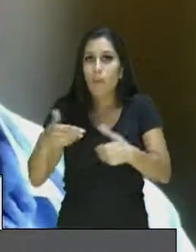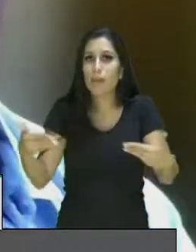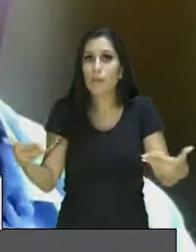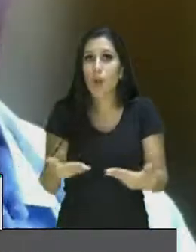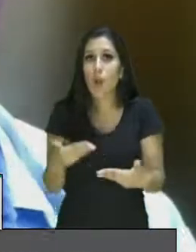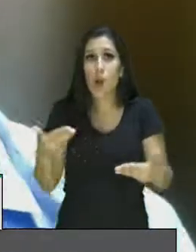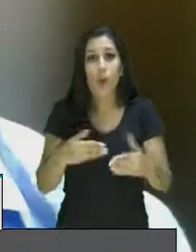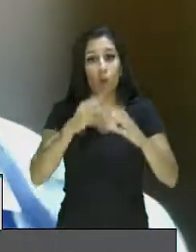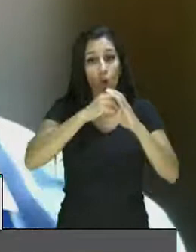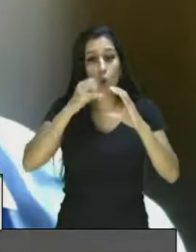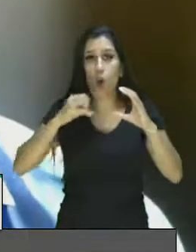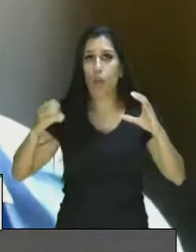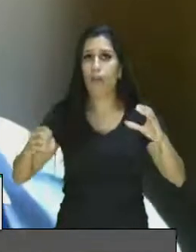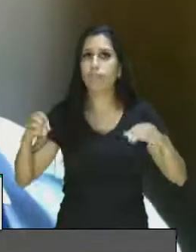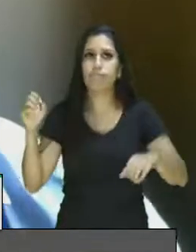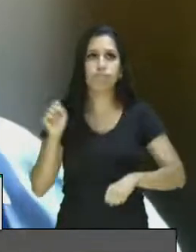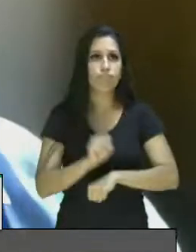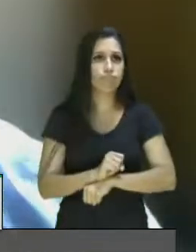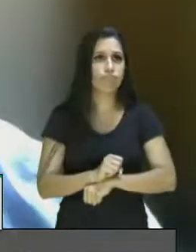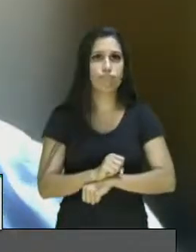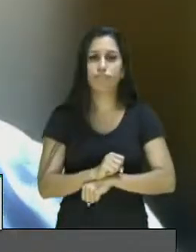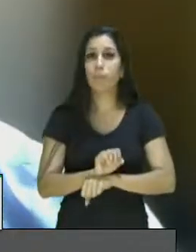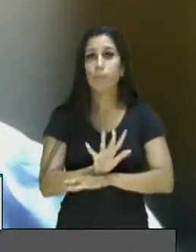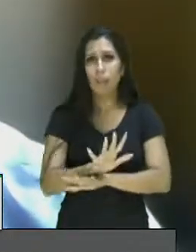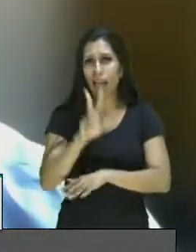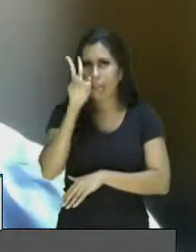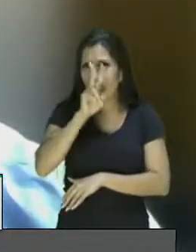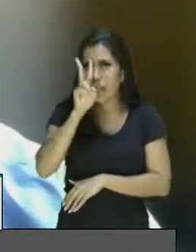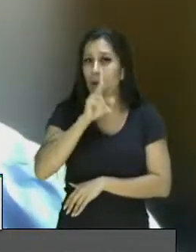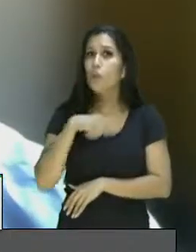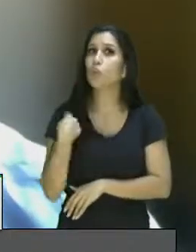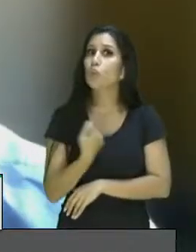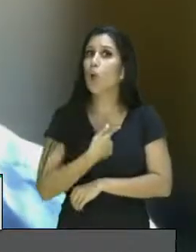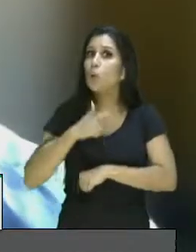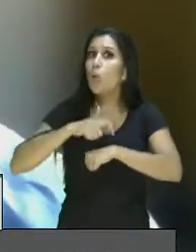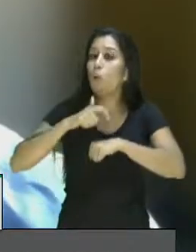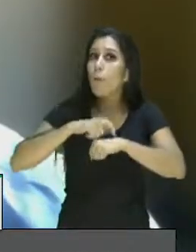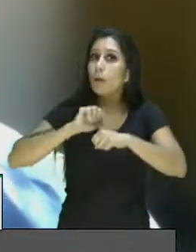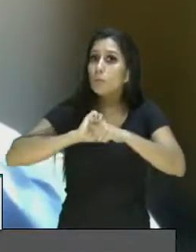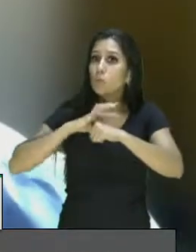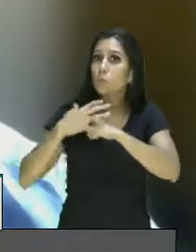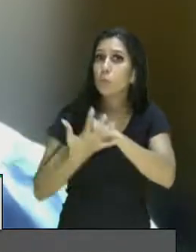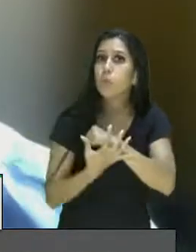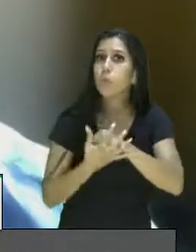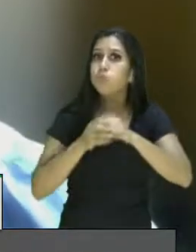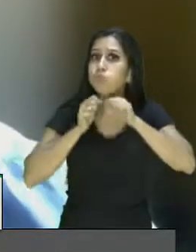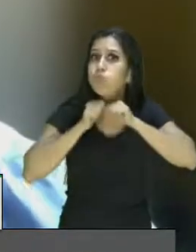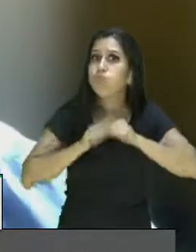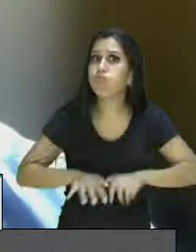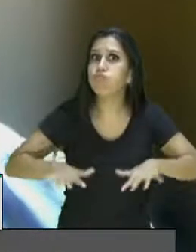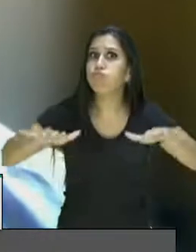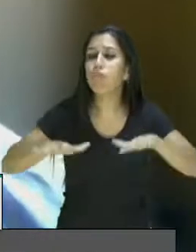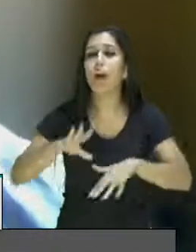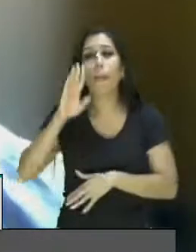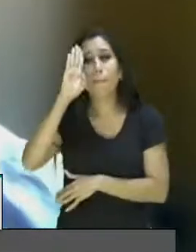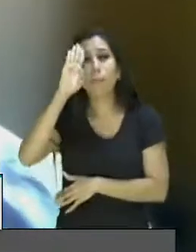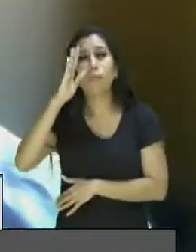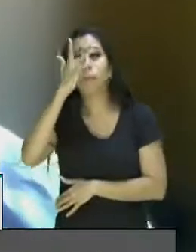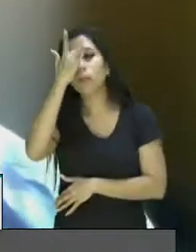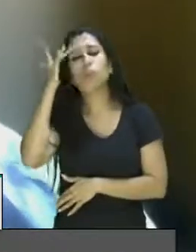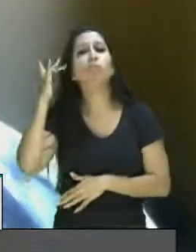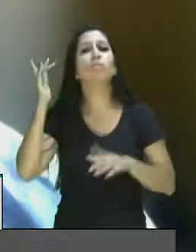funcionamento do Conad. Lembrar que a gente vive um momento de pandemia, onde as pessoas, principalmente as pessoas com